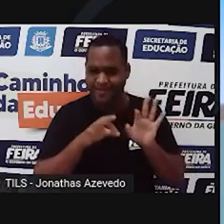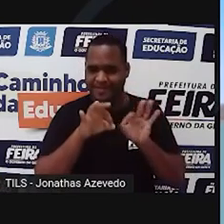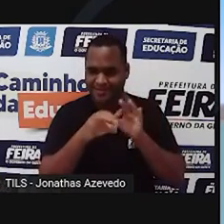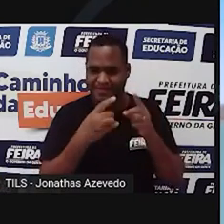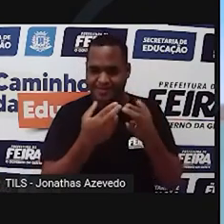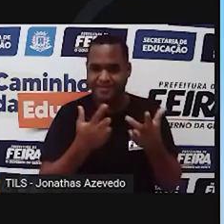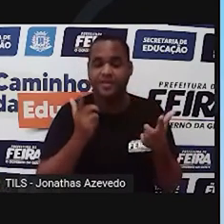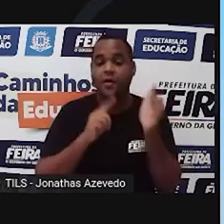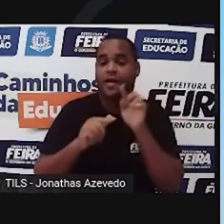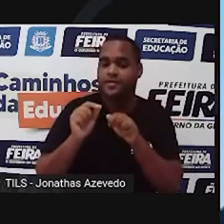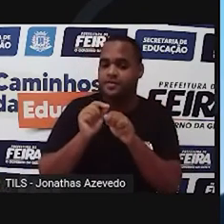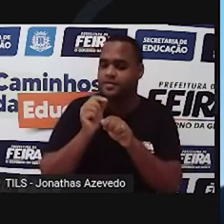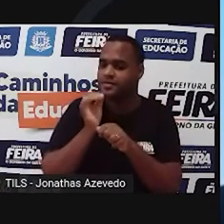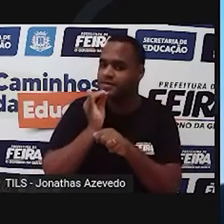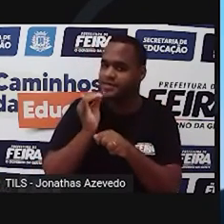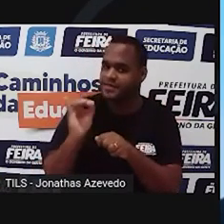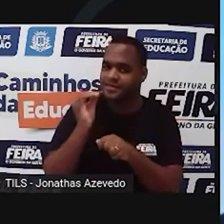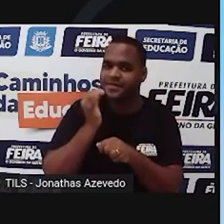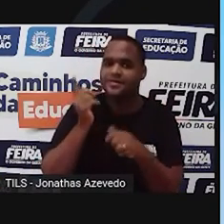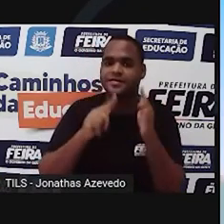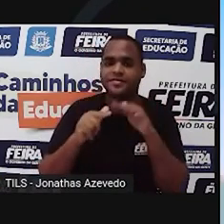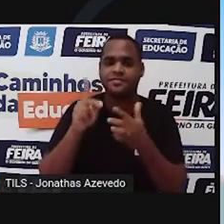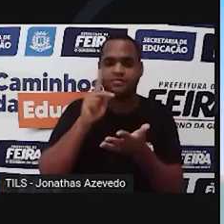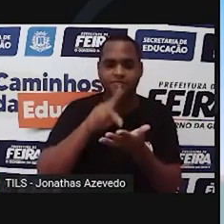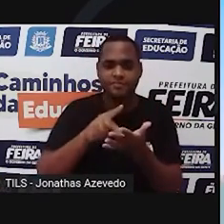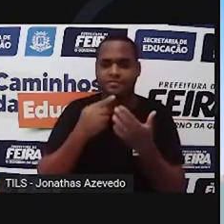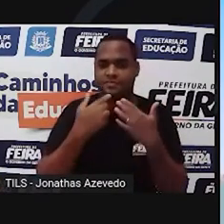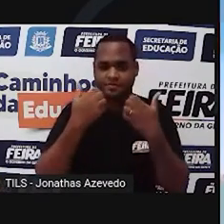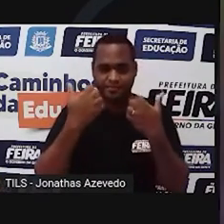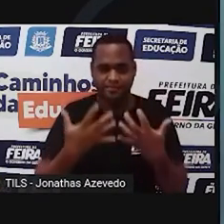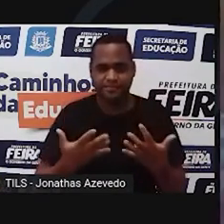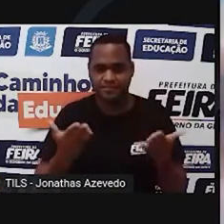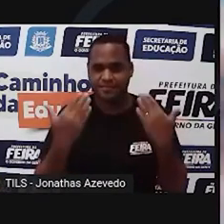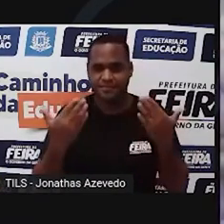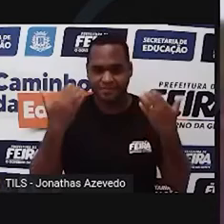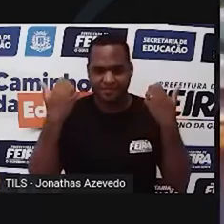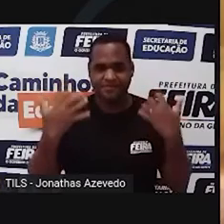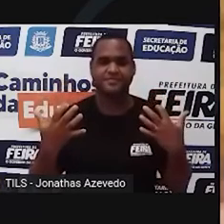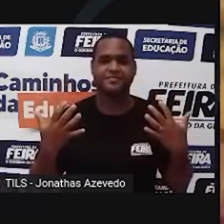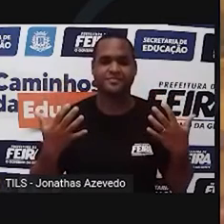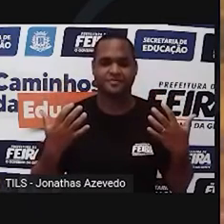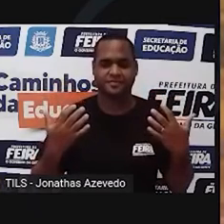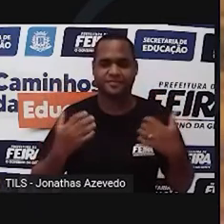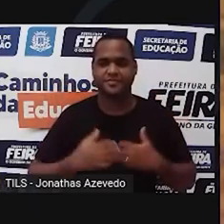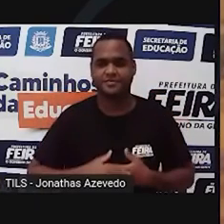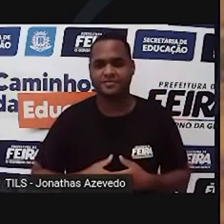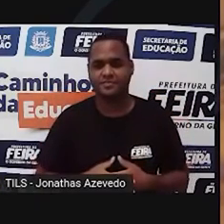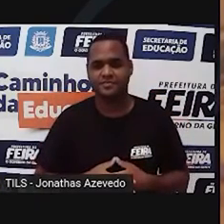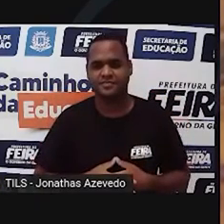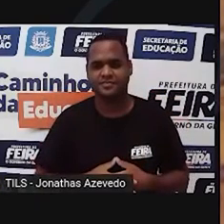para a produção de energia. É isso que o Terra Negra vem mostrar hoje. Vamos lá? Música